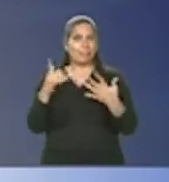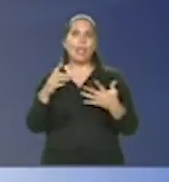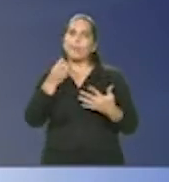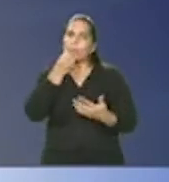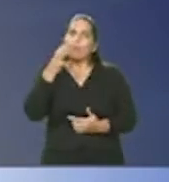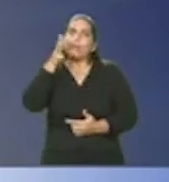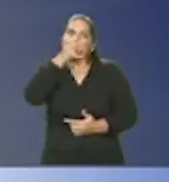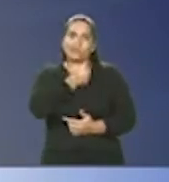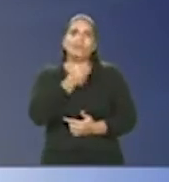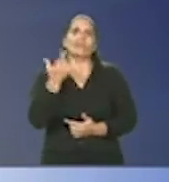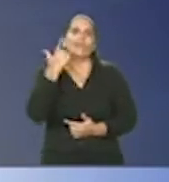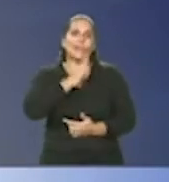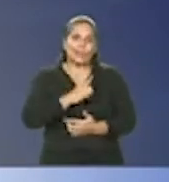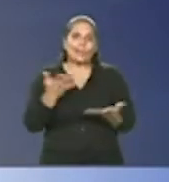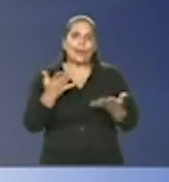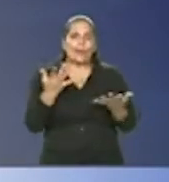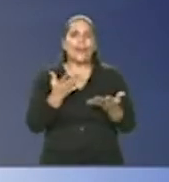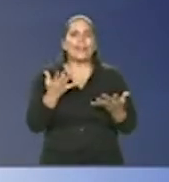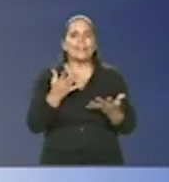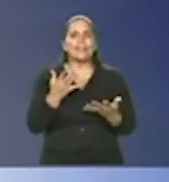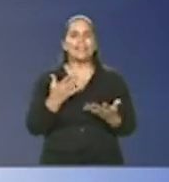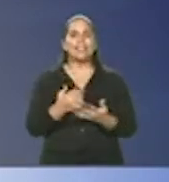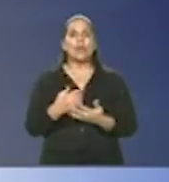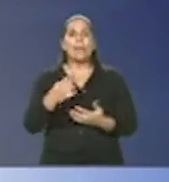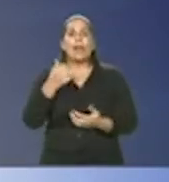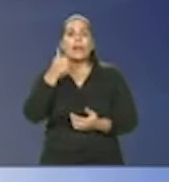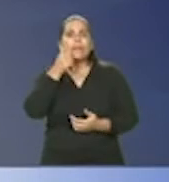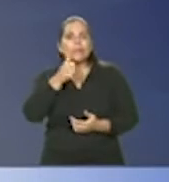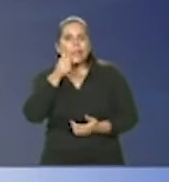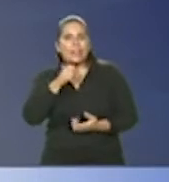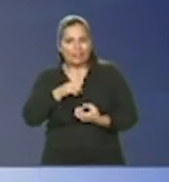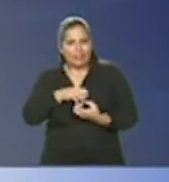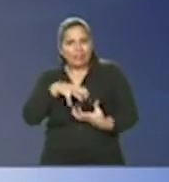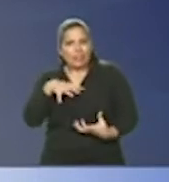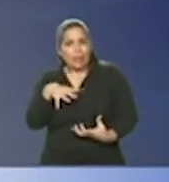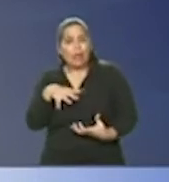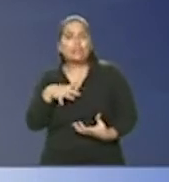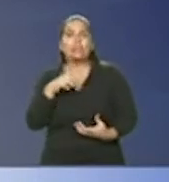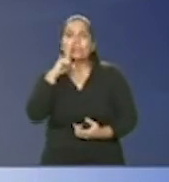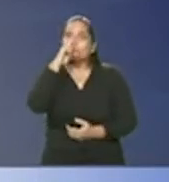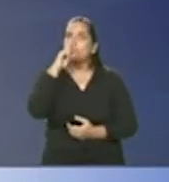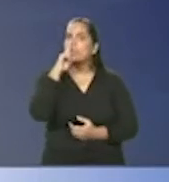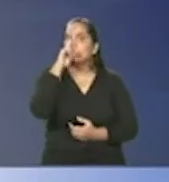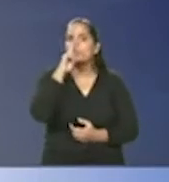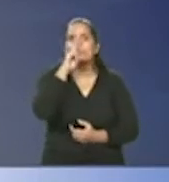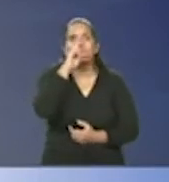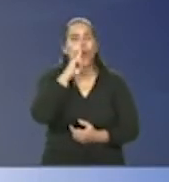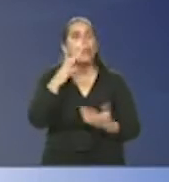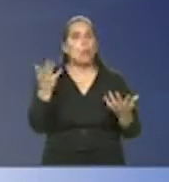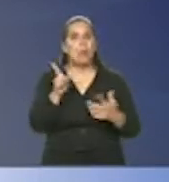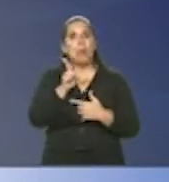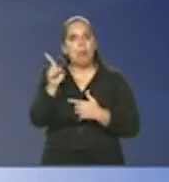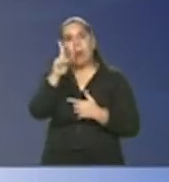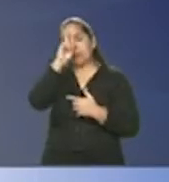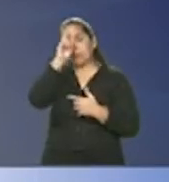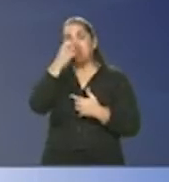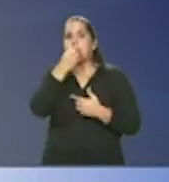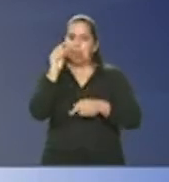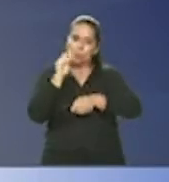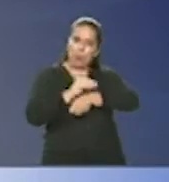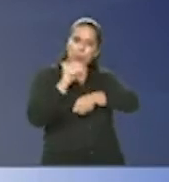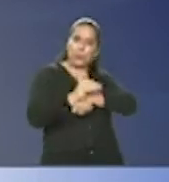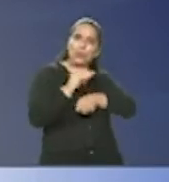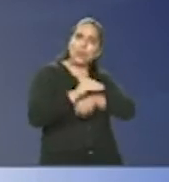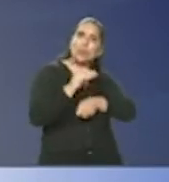obtivemos nesse final de semana uma senhora idosa estado gravíssimo ficou no Gazola e foi bem tratada